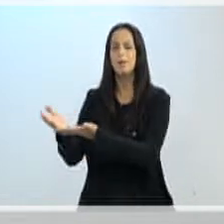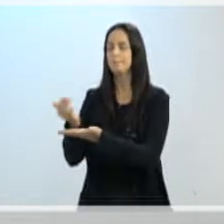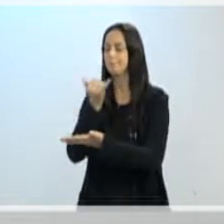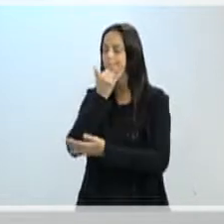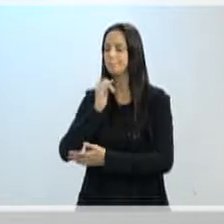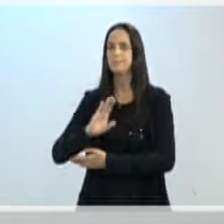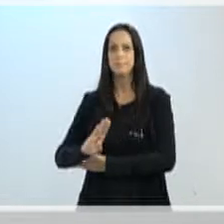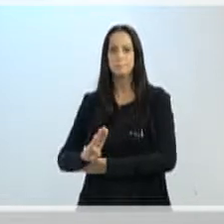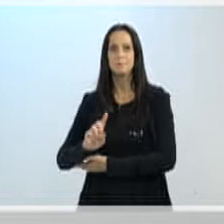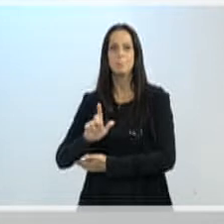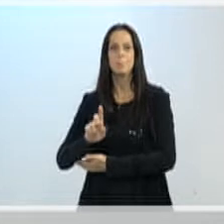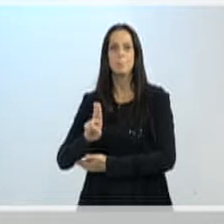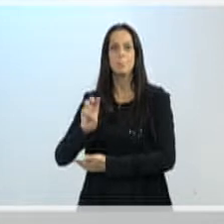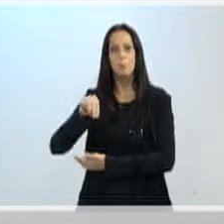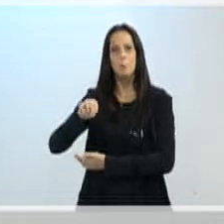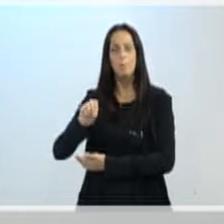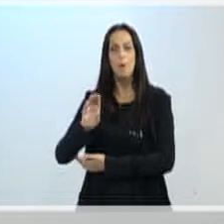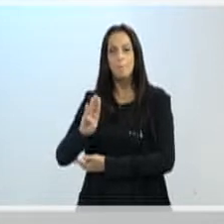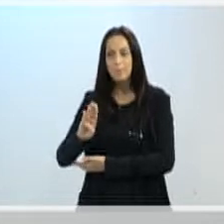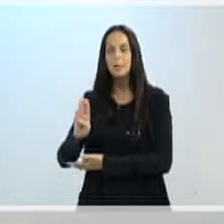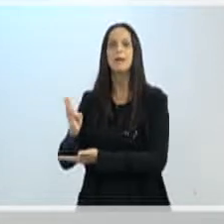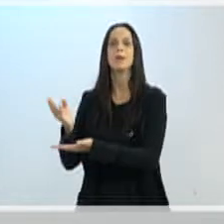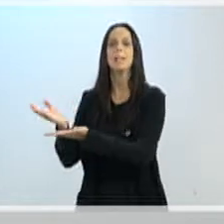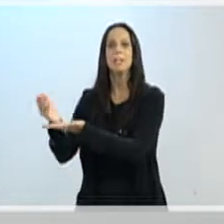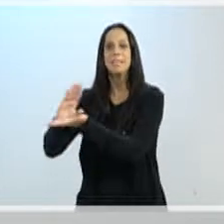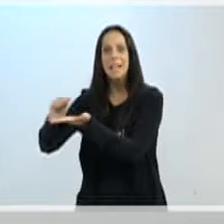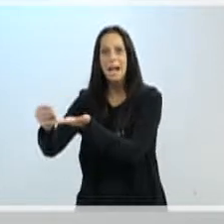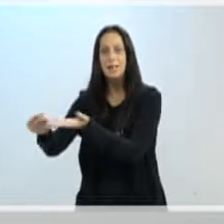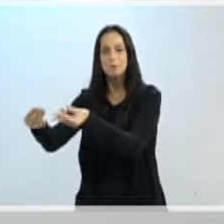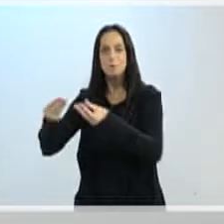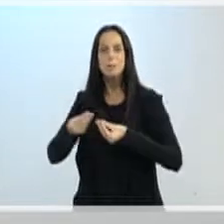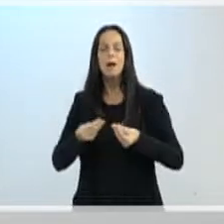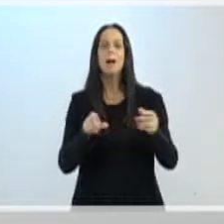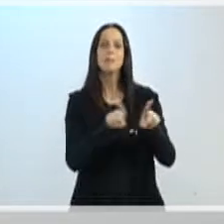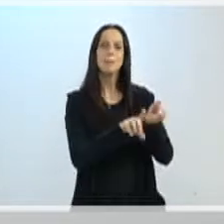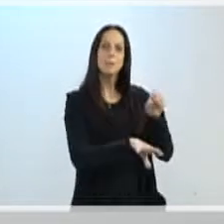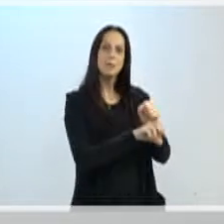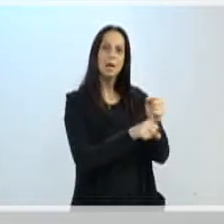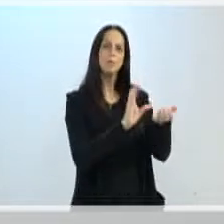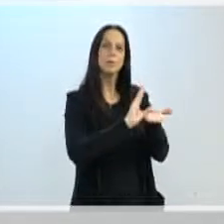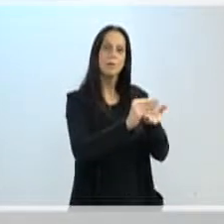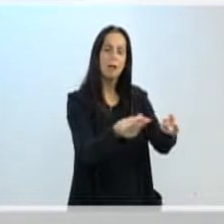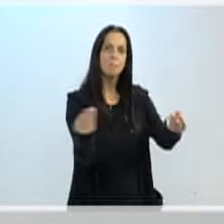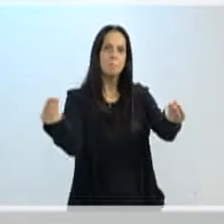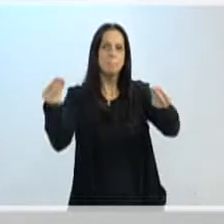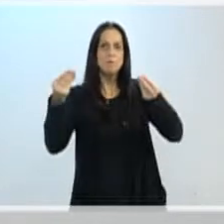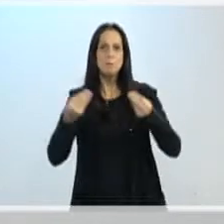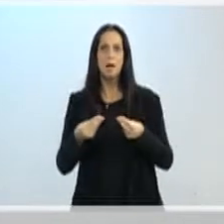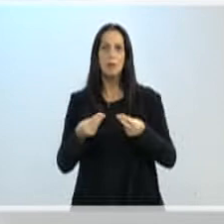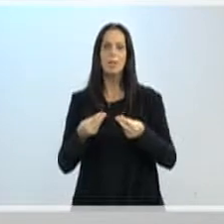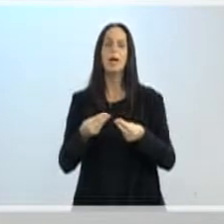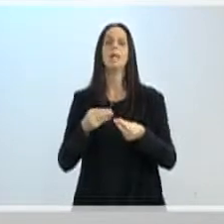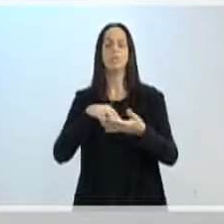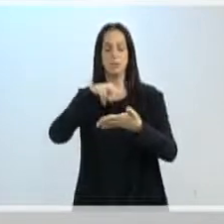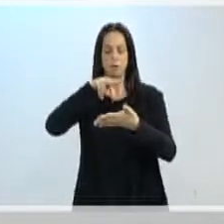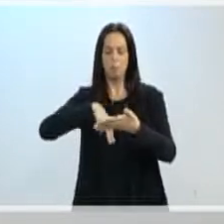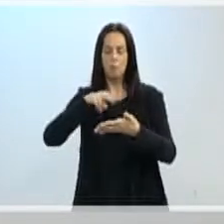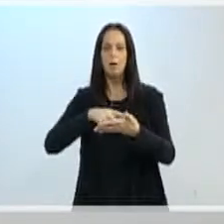passam por uma análise prévia e do qual, então, foi emitido aquele parecer.